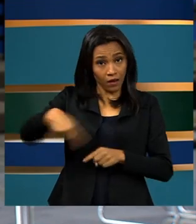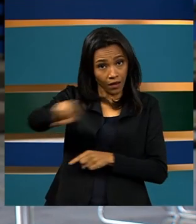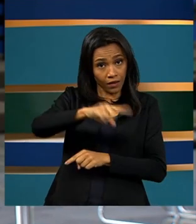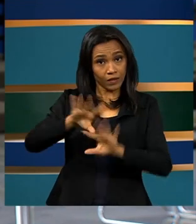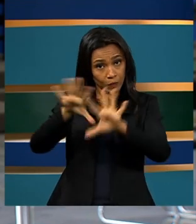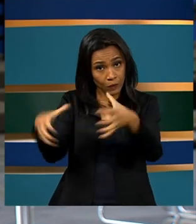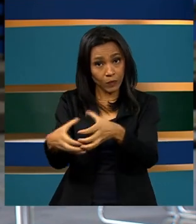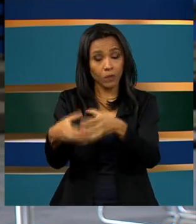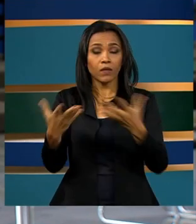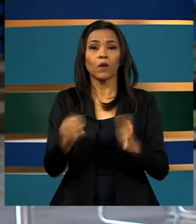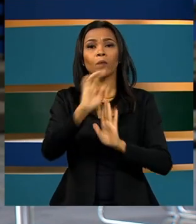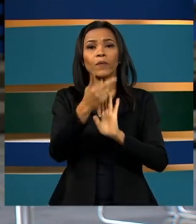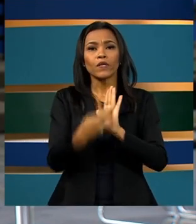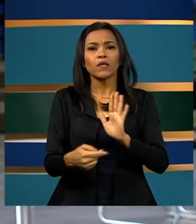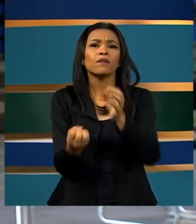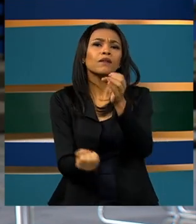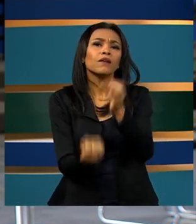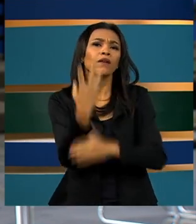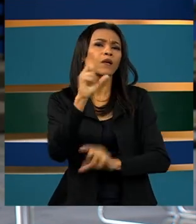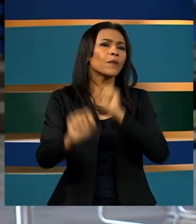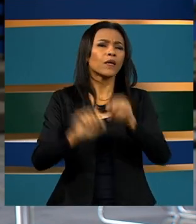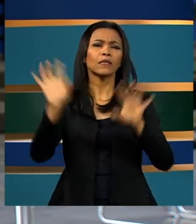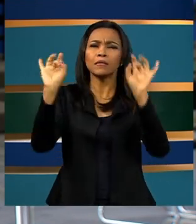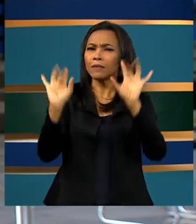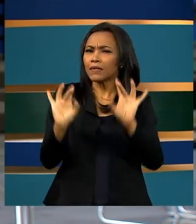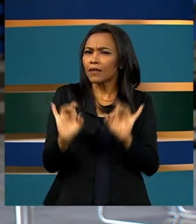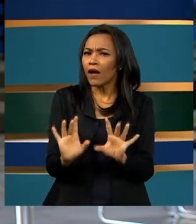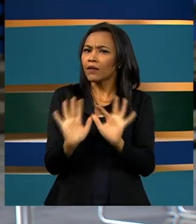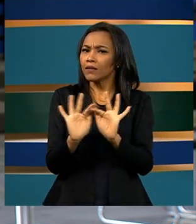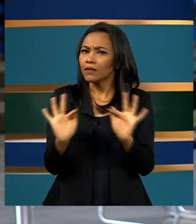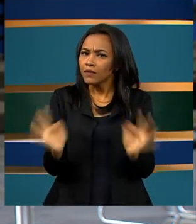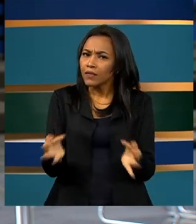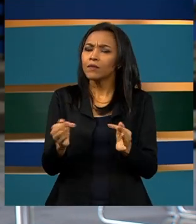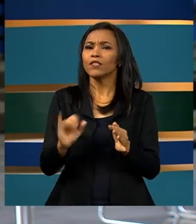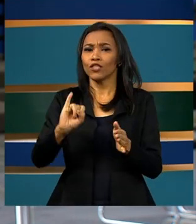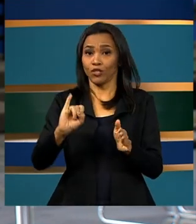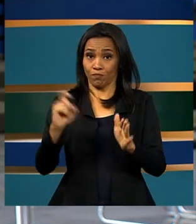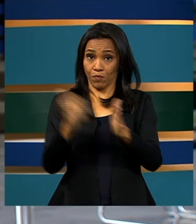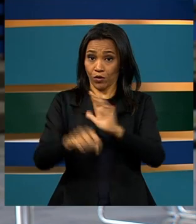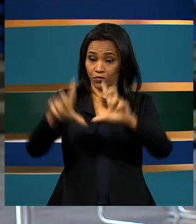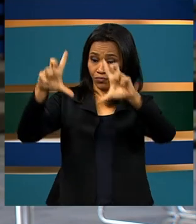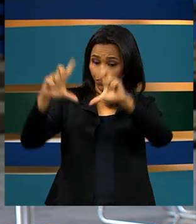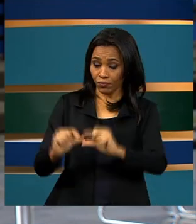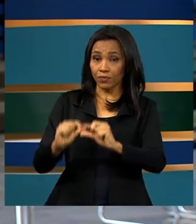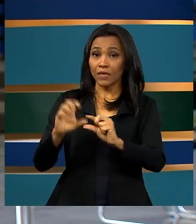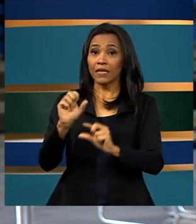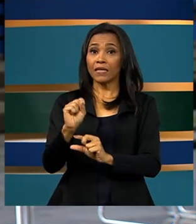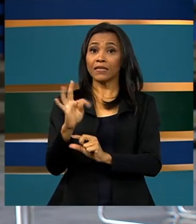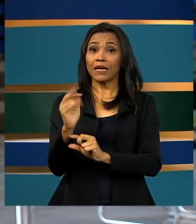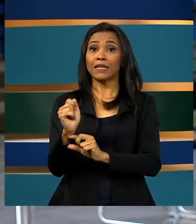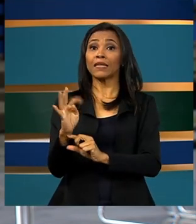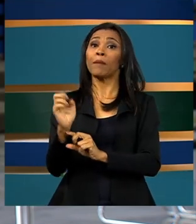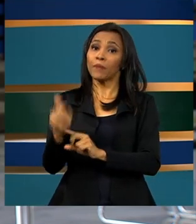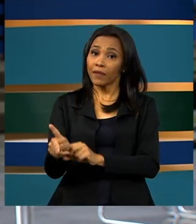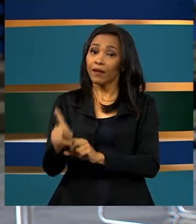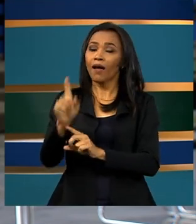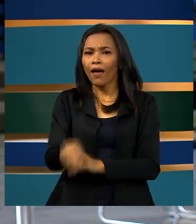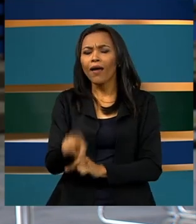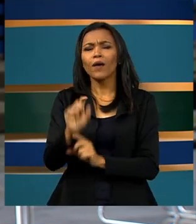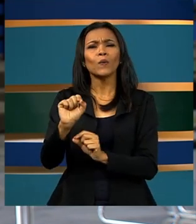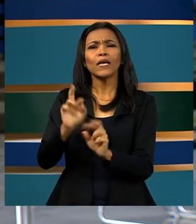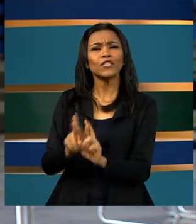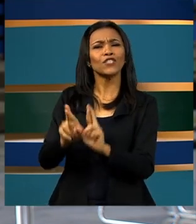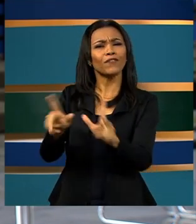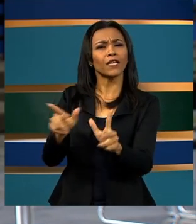público. O projeto também cria um regime especial simplificado de tributação para as startups. O Inova Simples prevê um tratamento